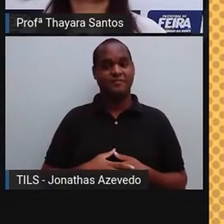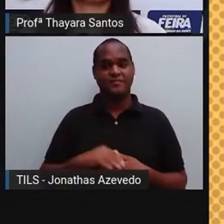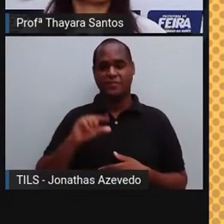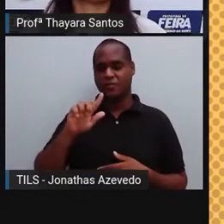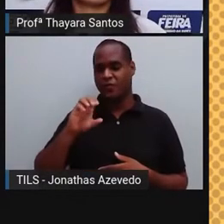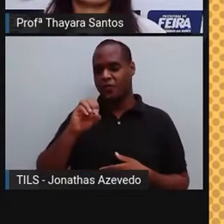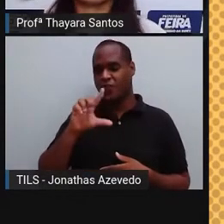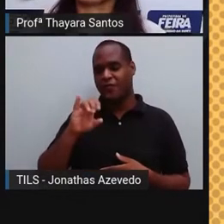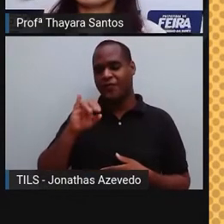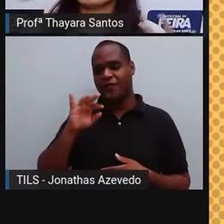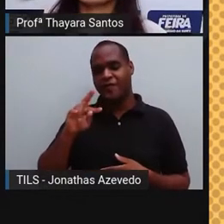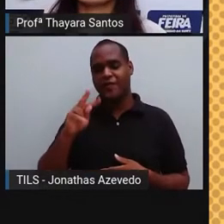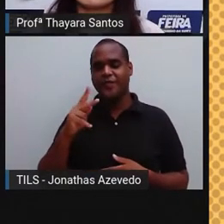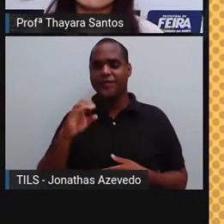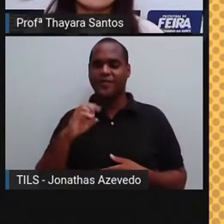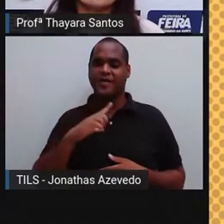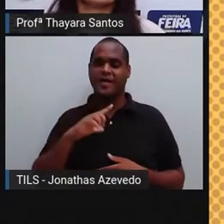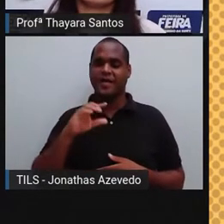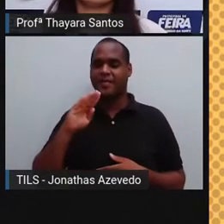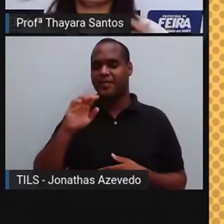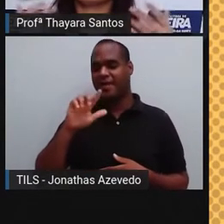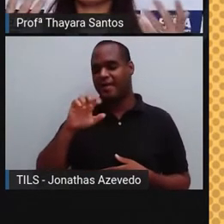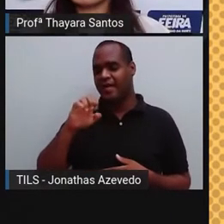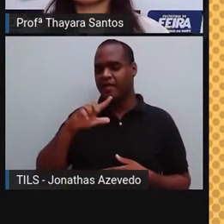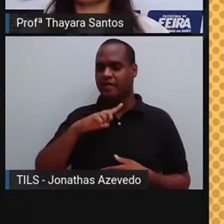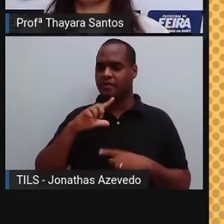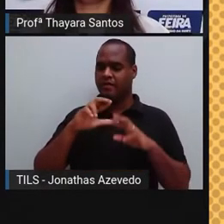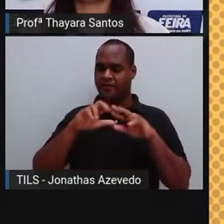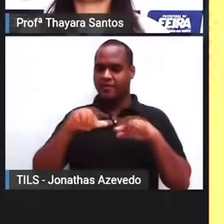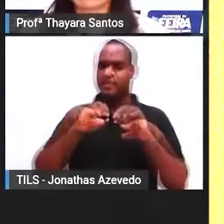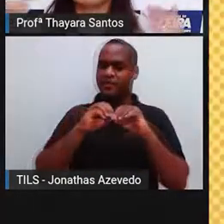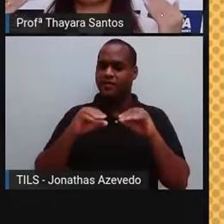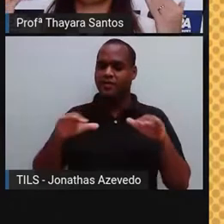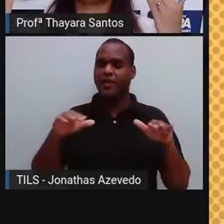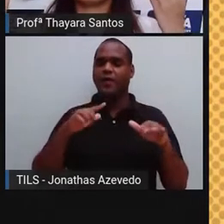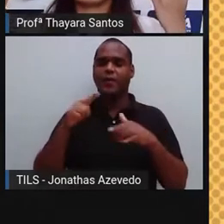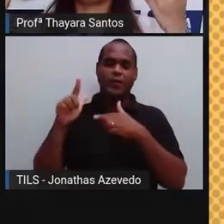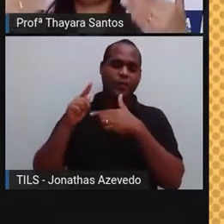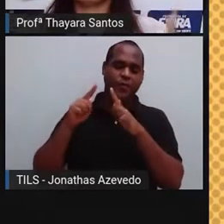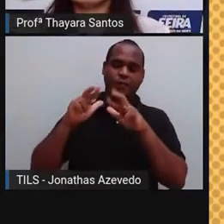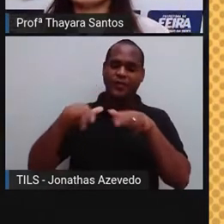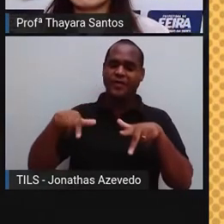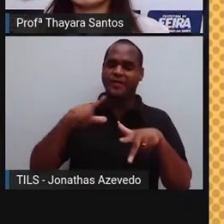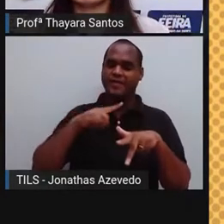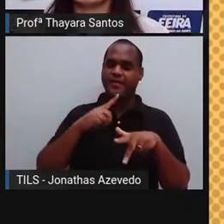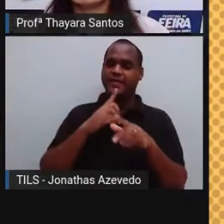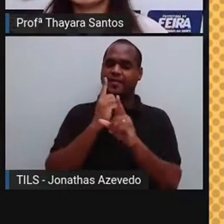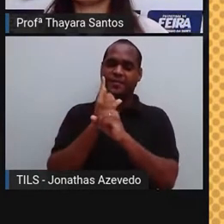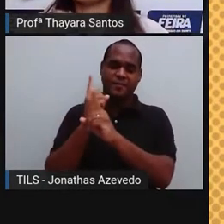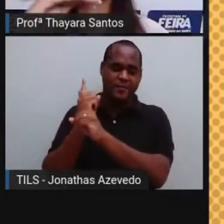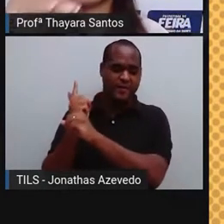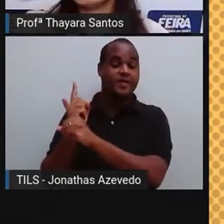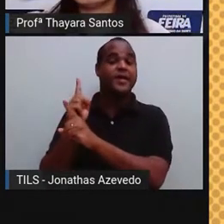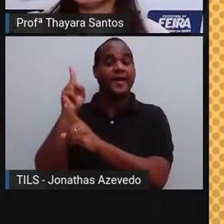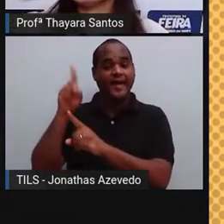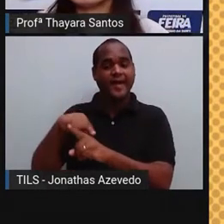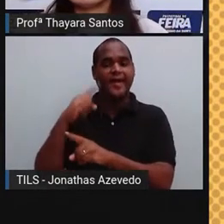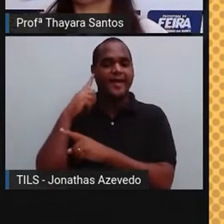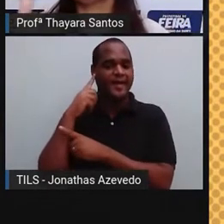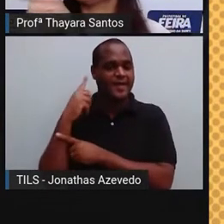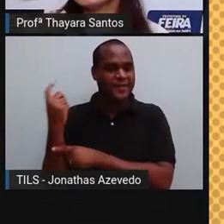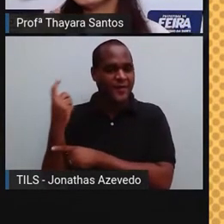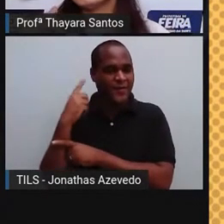eles fazem a ecolocalização. Eles emitem sons e a partir que eles encontram um objeto, esse som que ele emitiu é